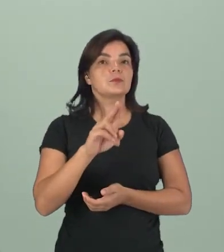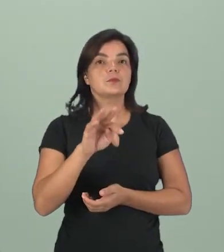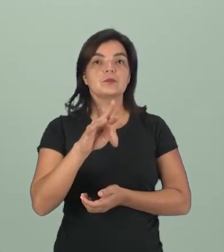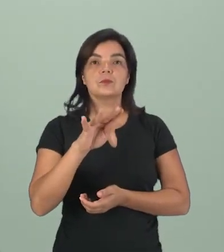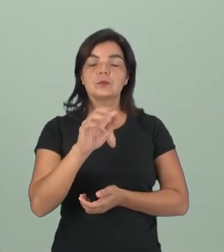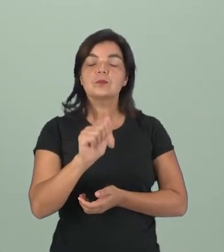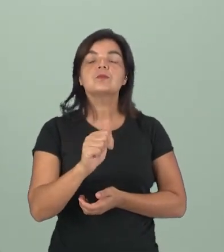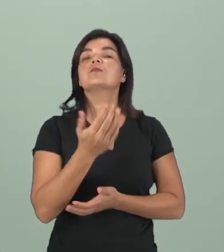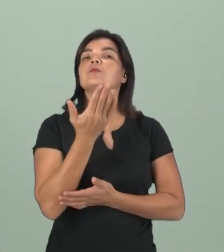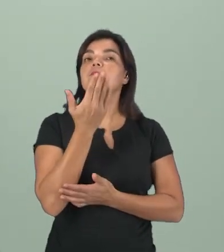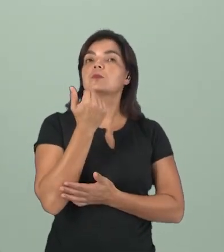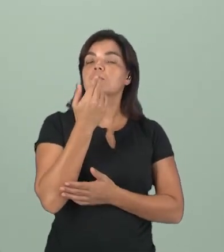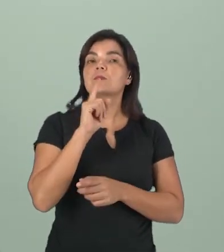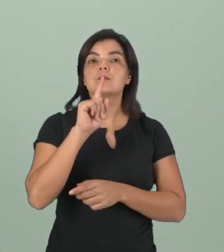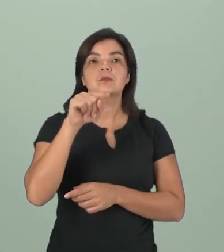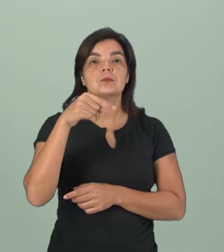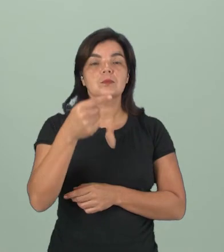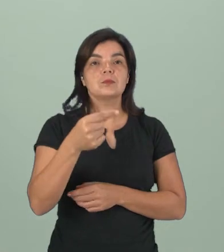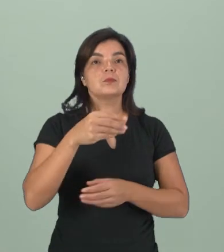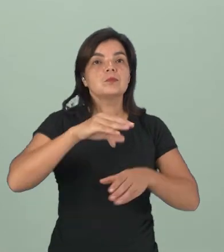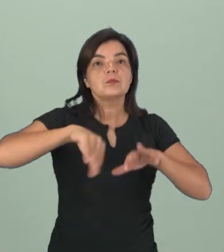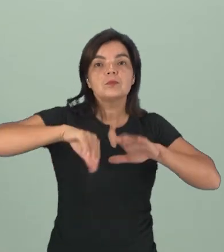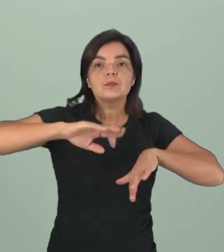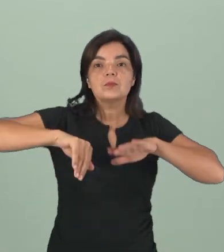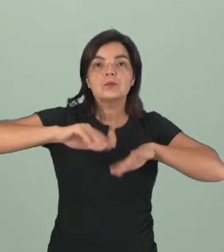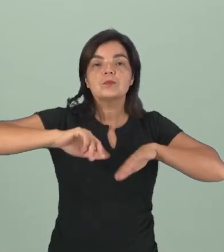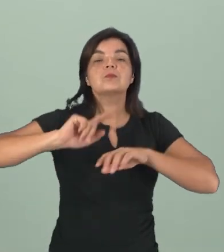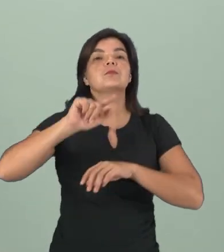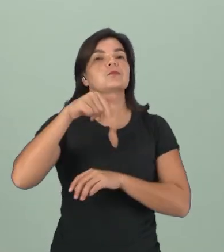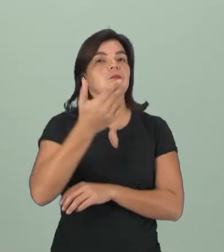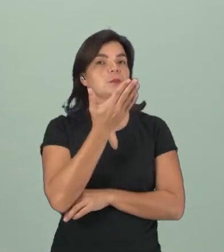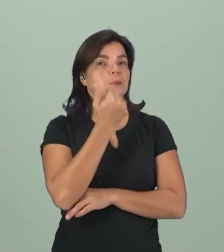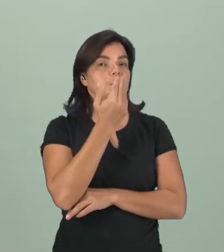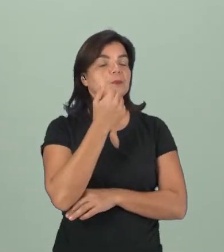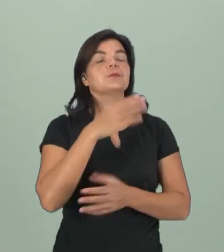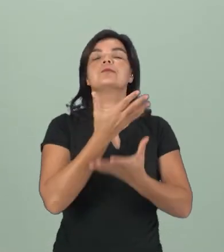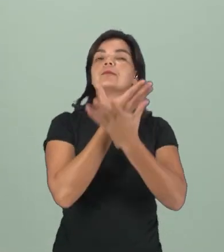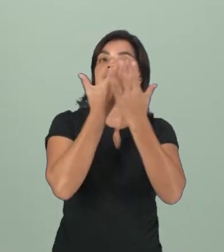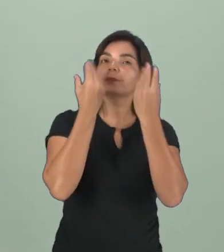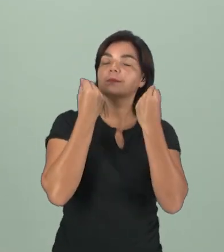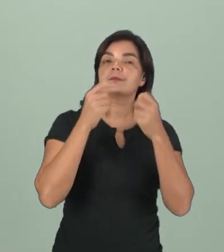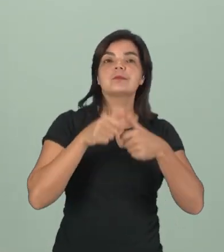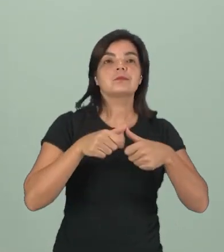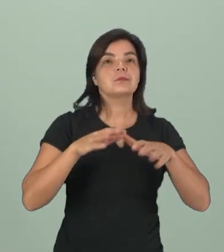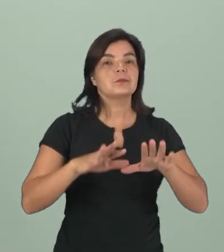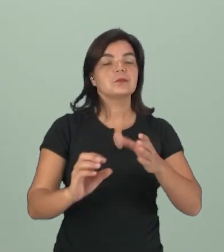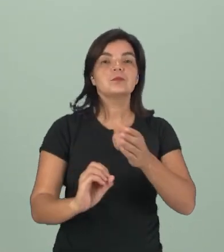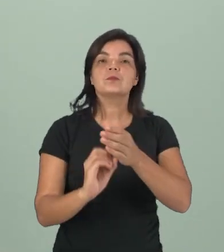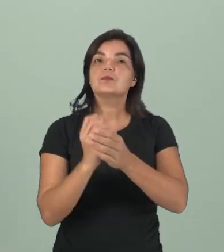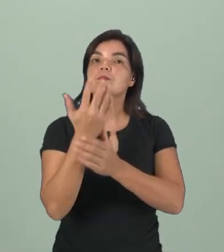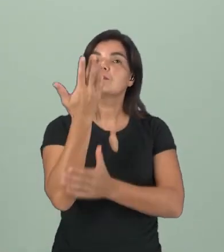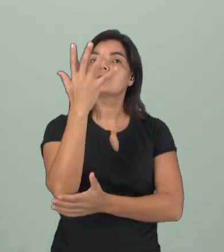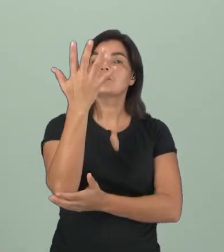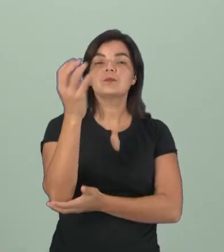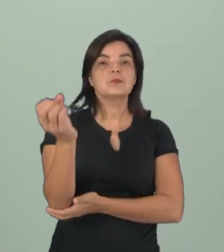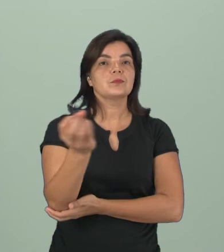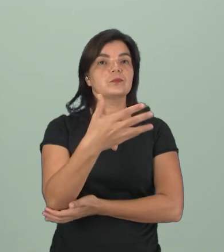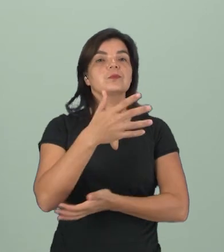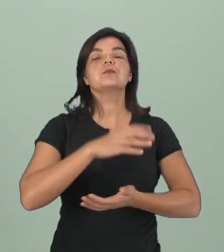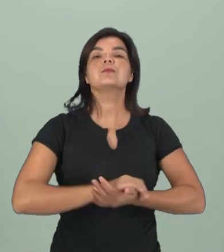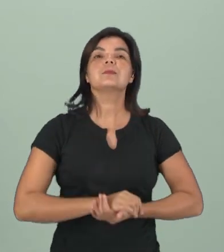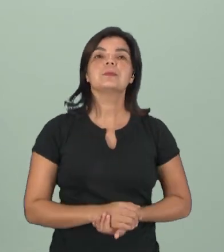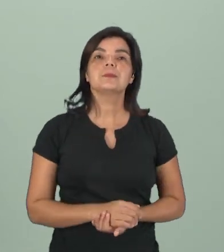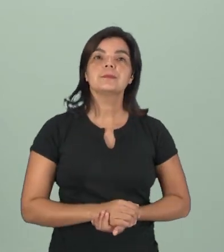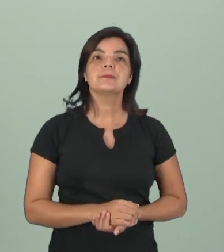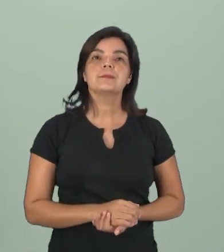pegam esses frutos e depois enterra para comer depois. E ela acaba esquecendo e ali nasce uma nova árvore.